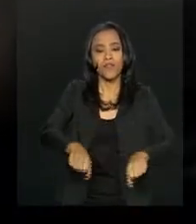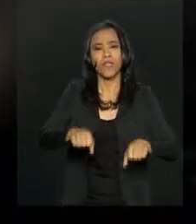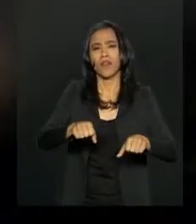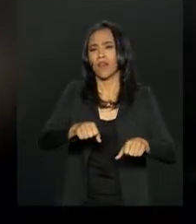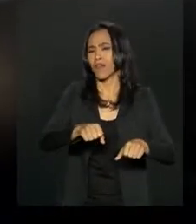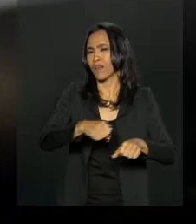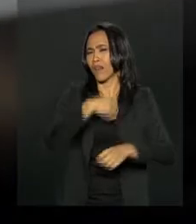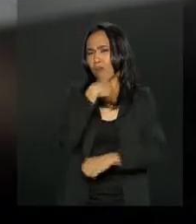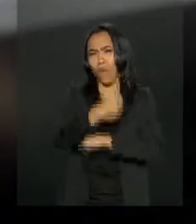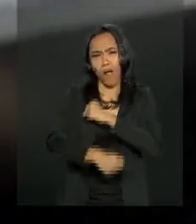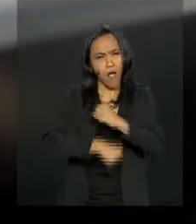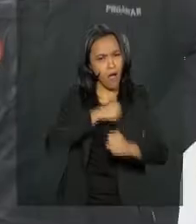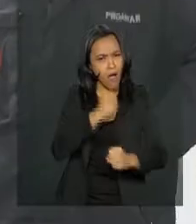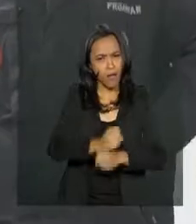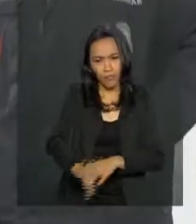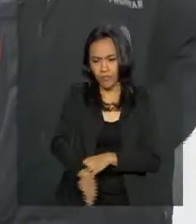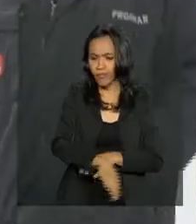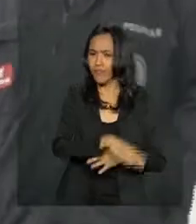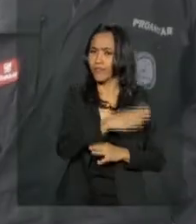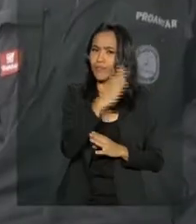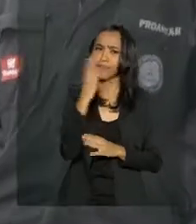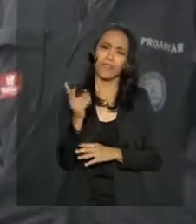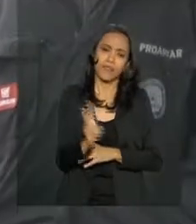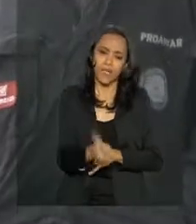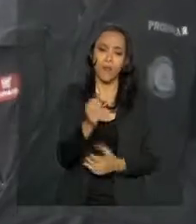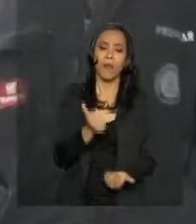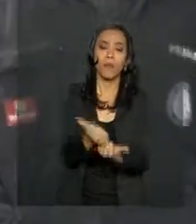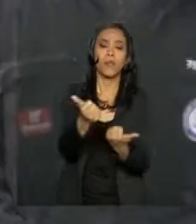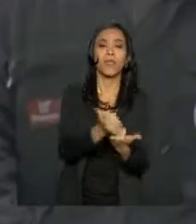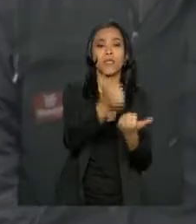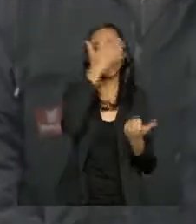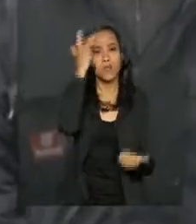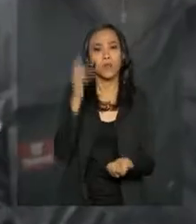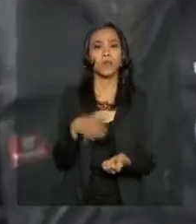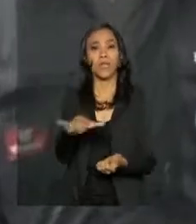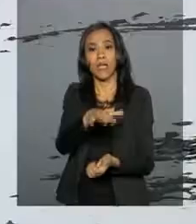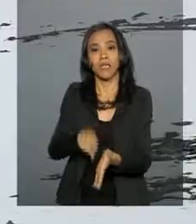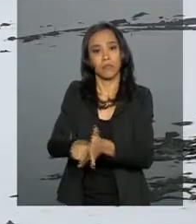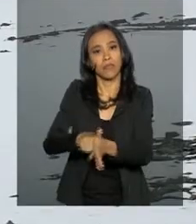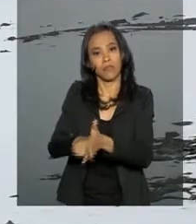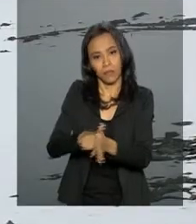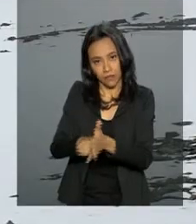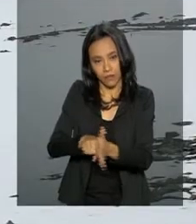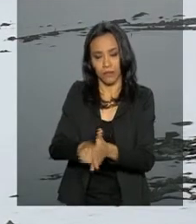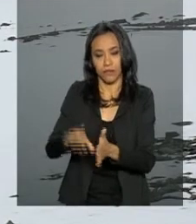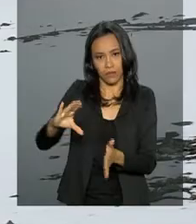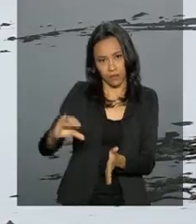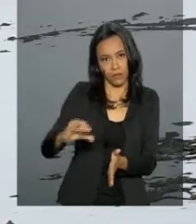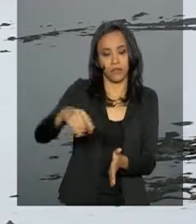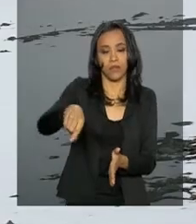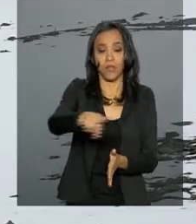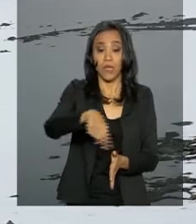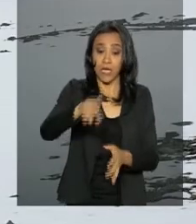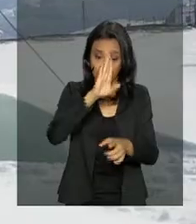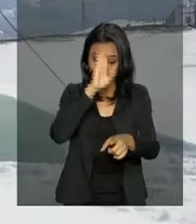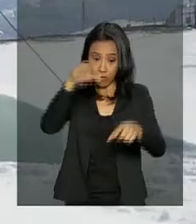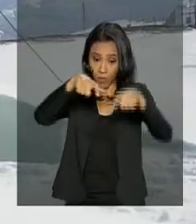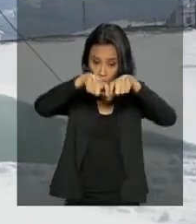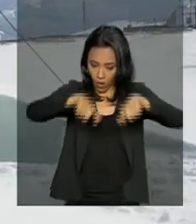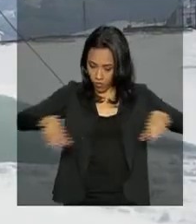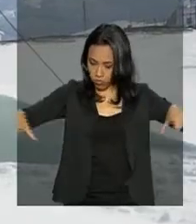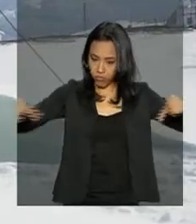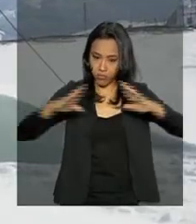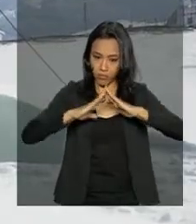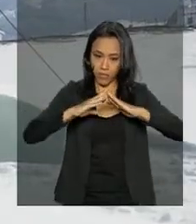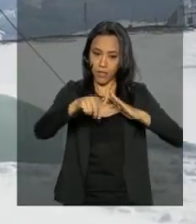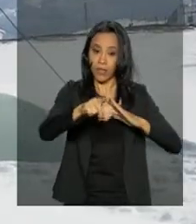ano inteiro no continente gelado, e apoiando pesquisadores na produção de ciência. Além da estrutura principal, o Brasil